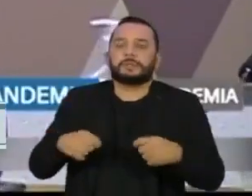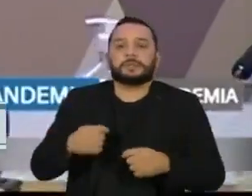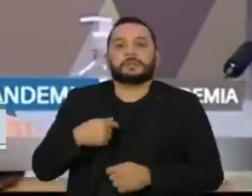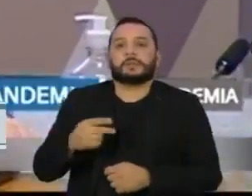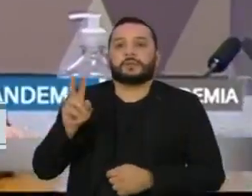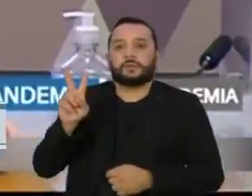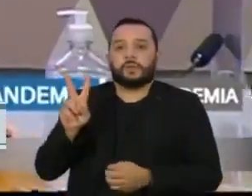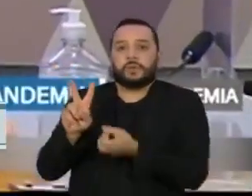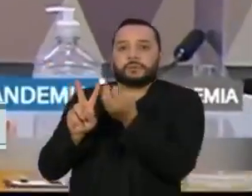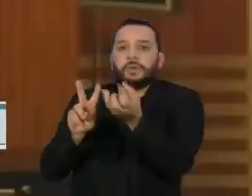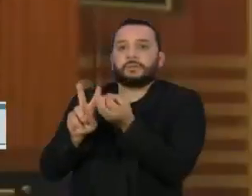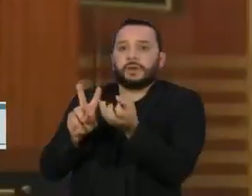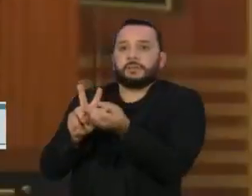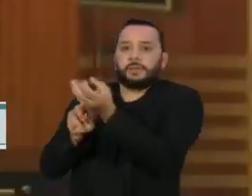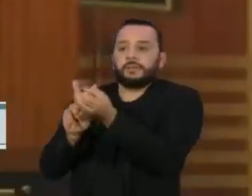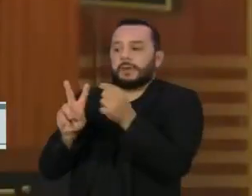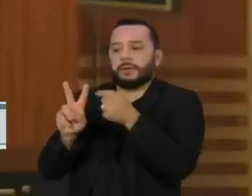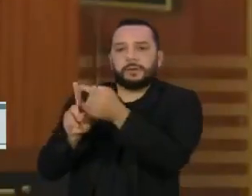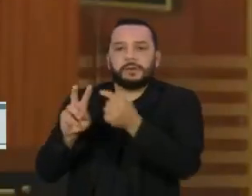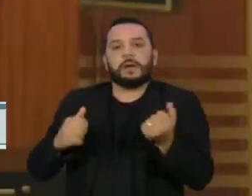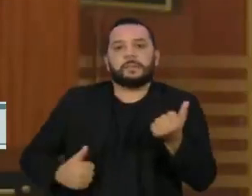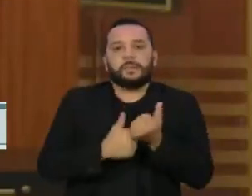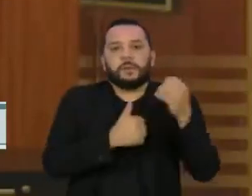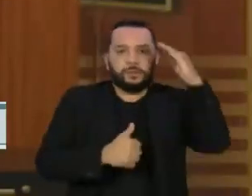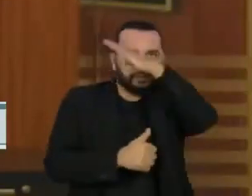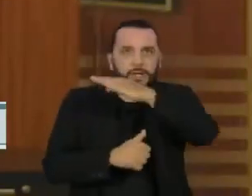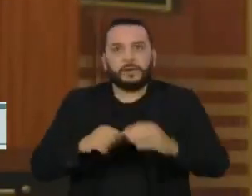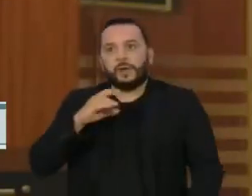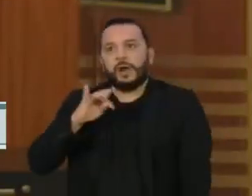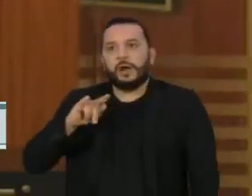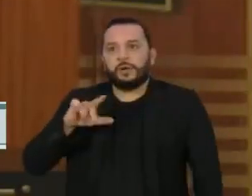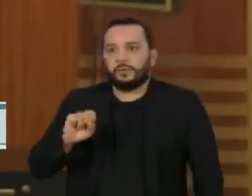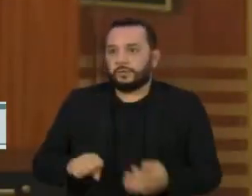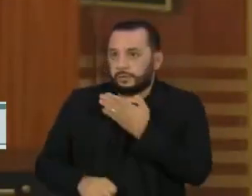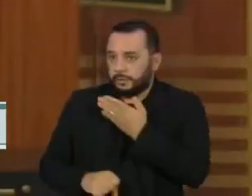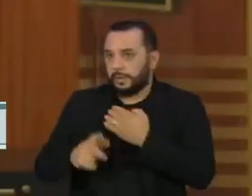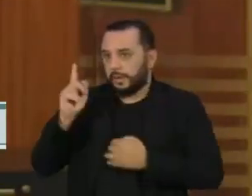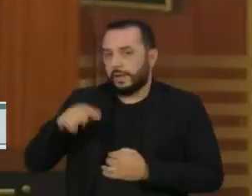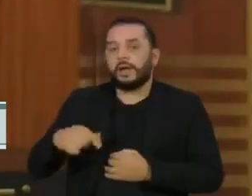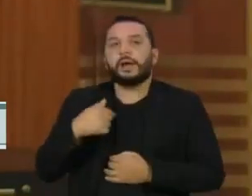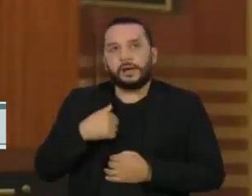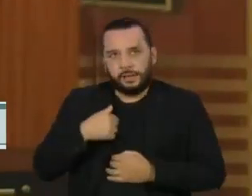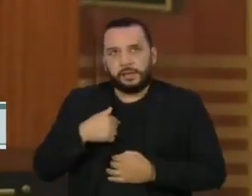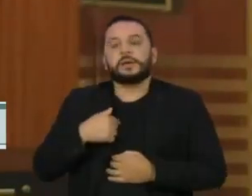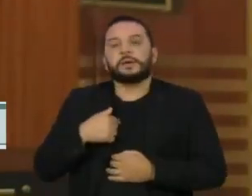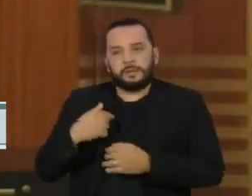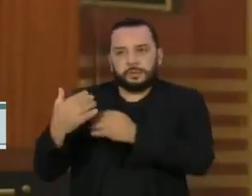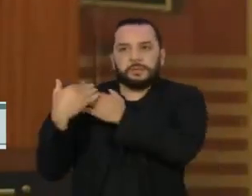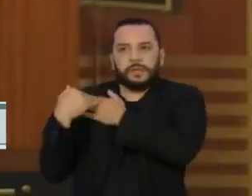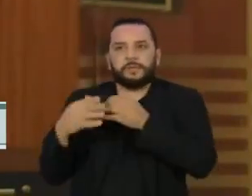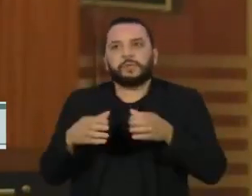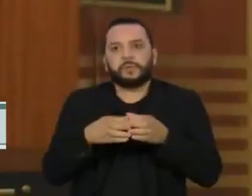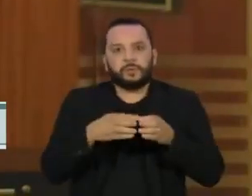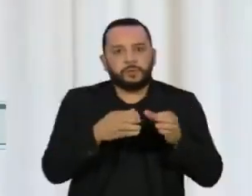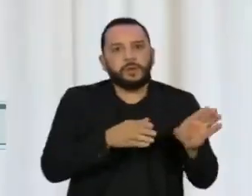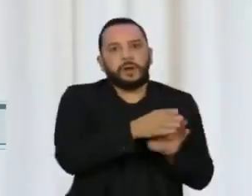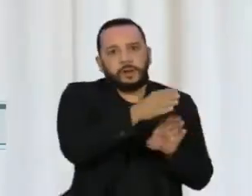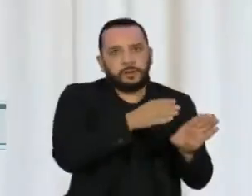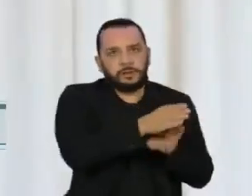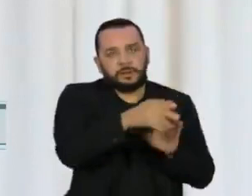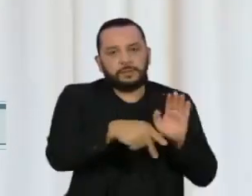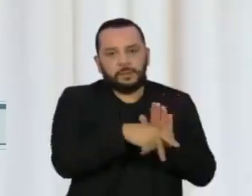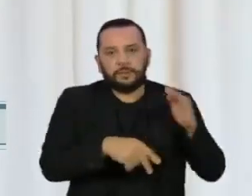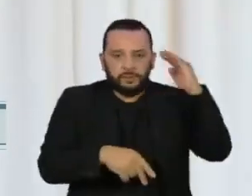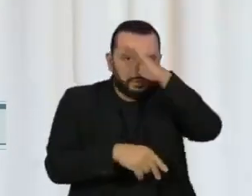aliados do Palácio do Planalto. O empresário Carlos Wizard, apontado como membro do chamado Gabinete Paralelo,